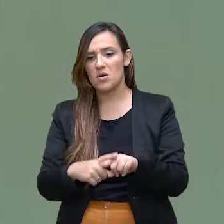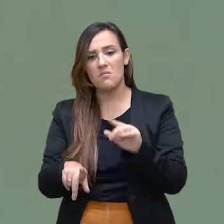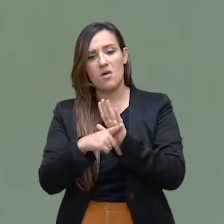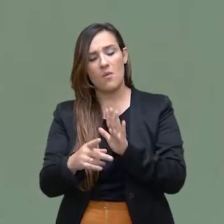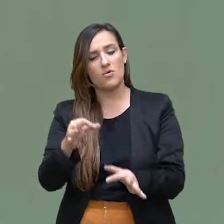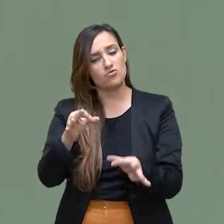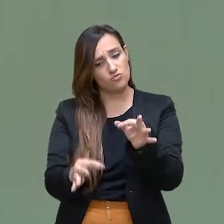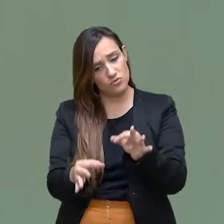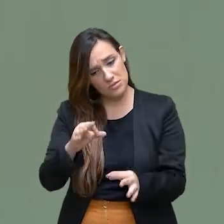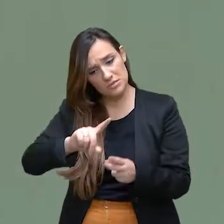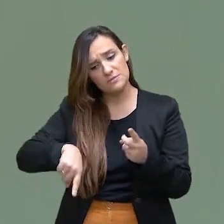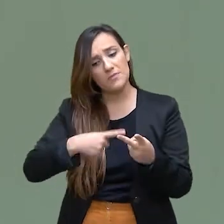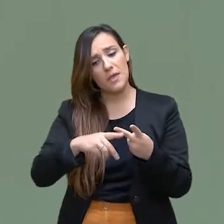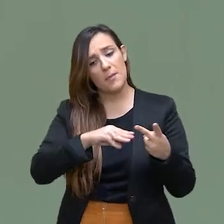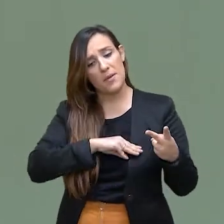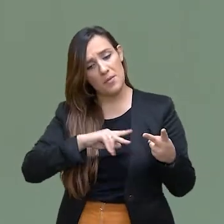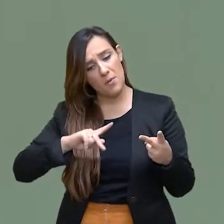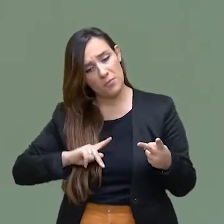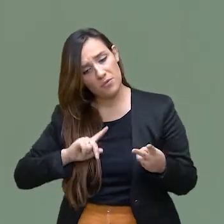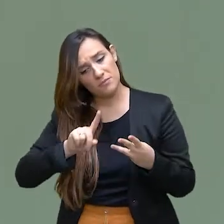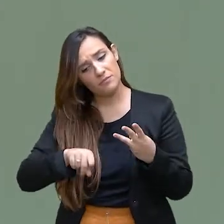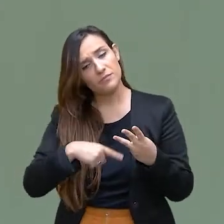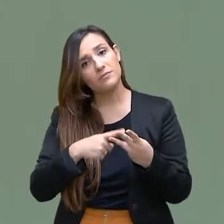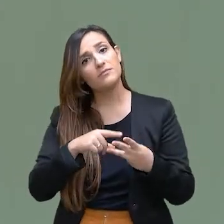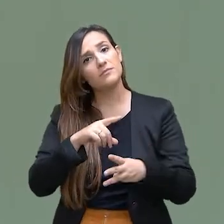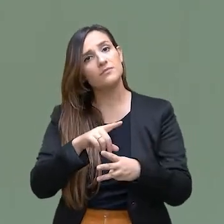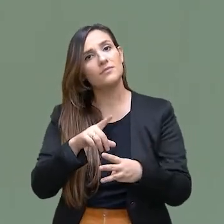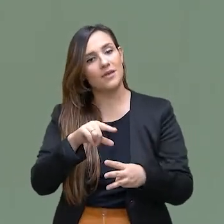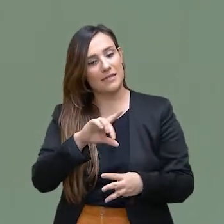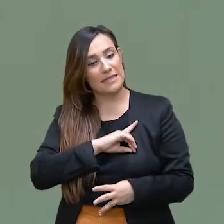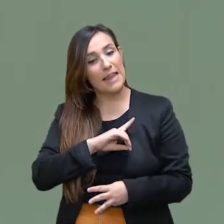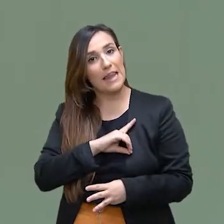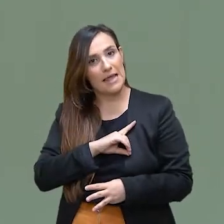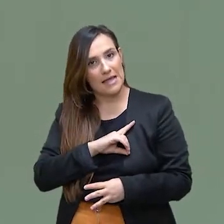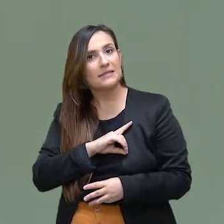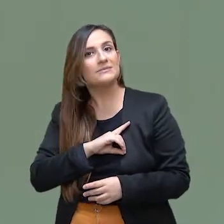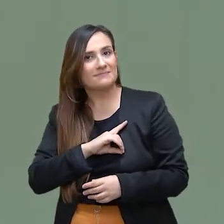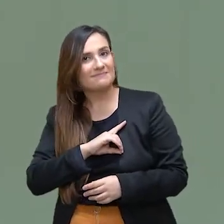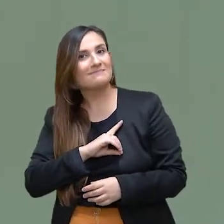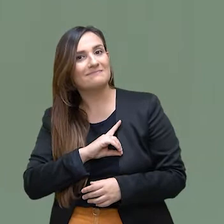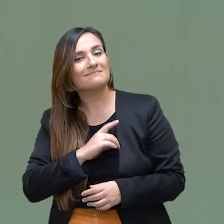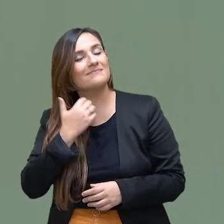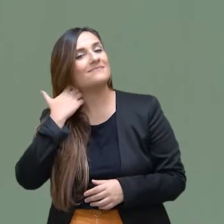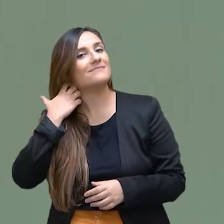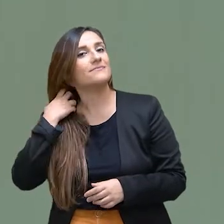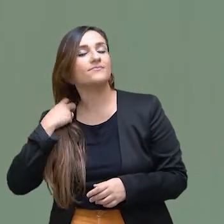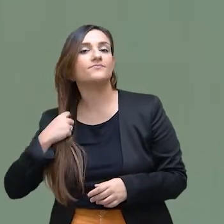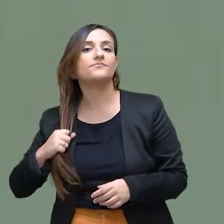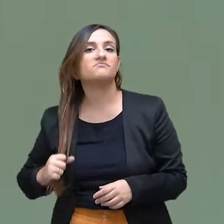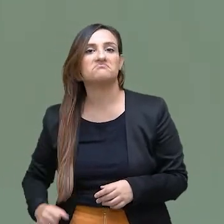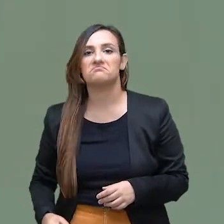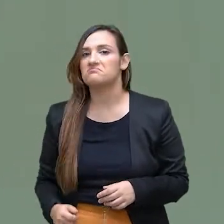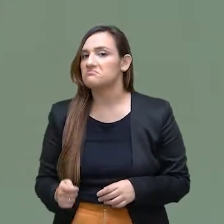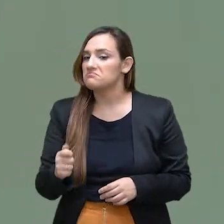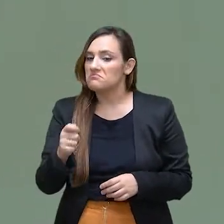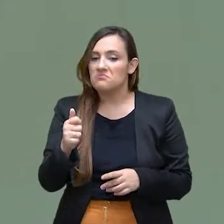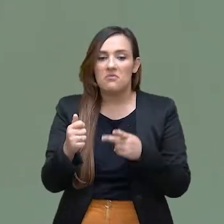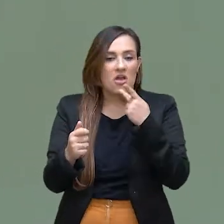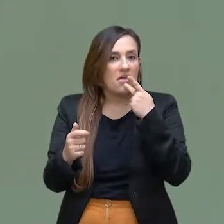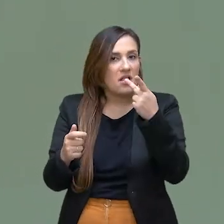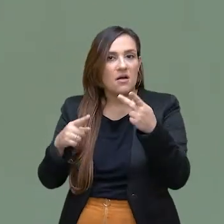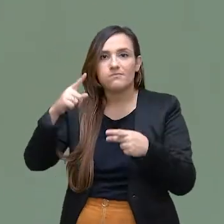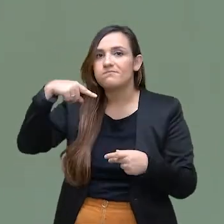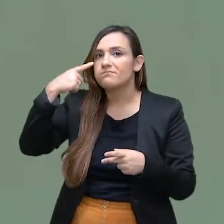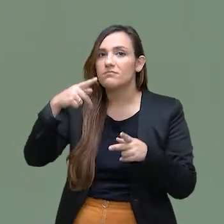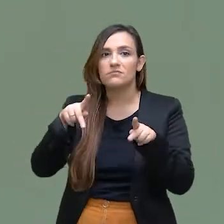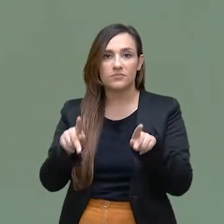magistratura, para o Ministério Público e para delegados, né? O cargo de delegado de polícia. E não se falava em